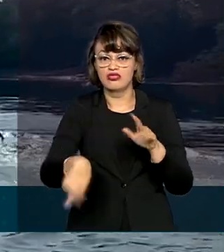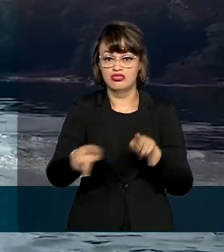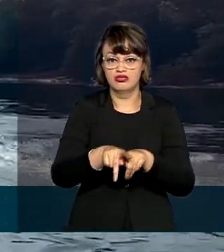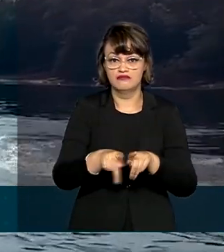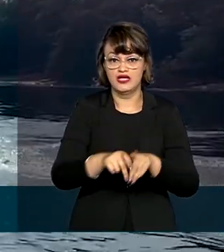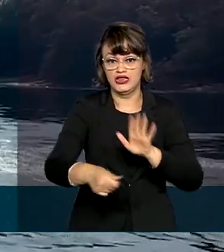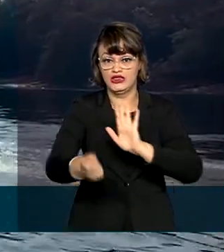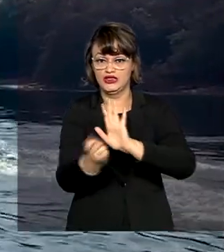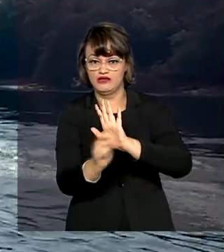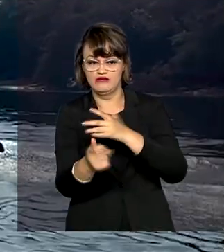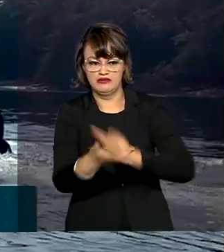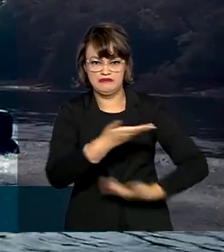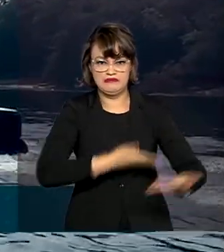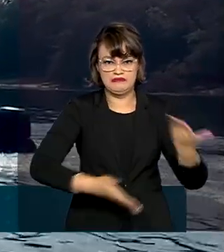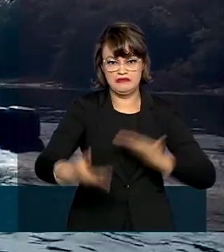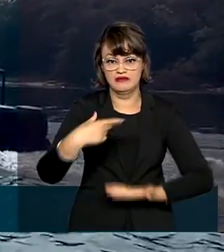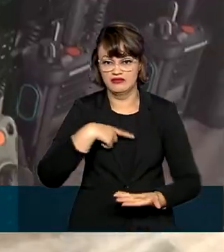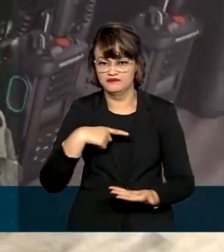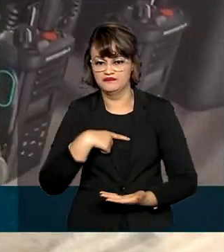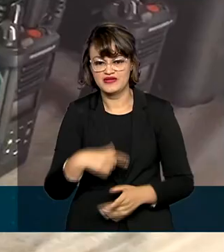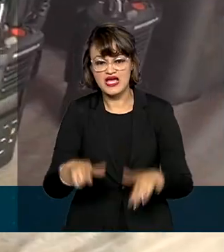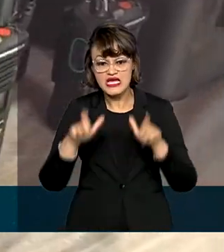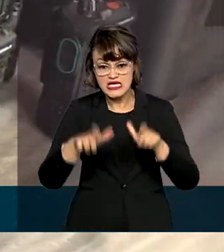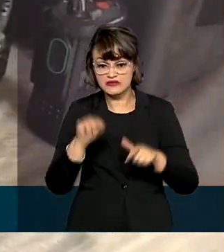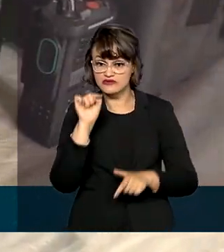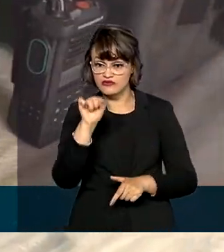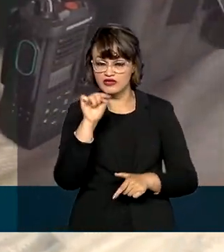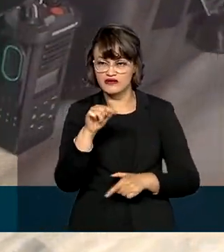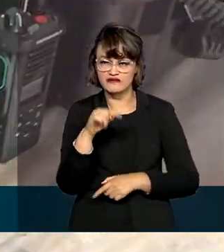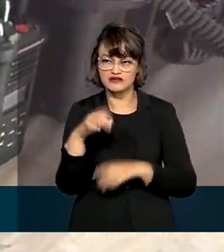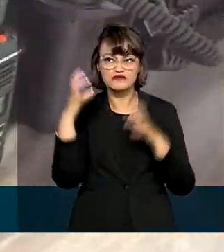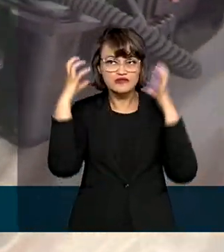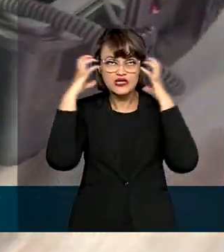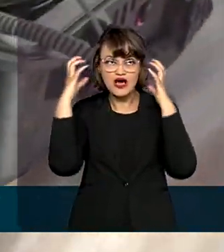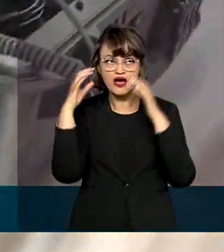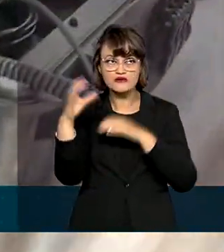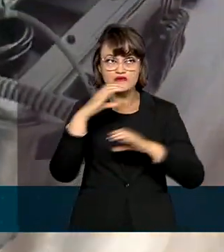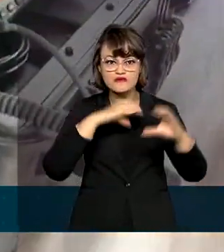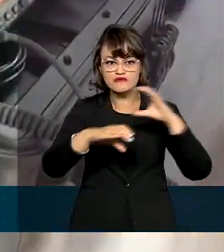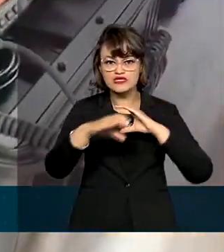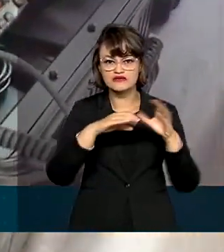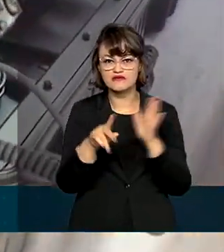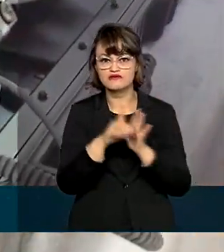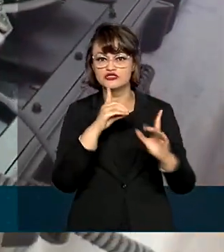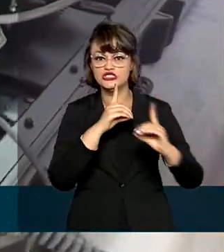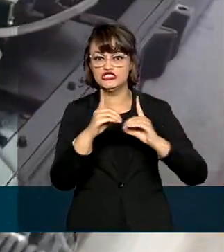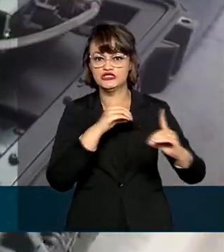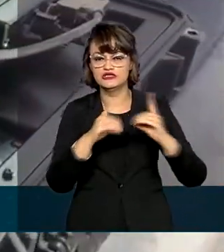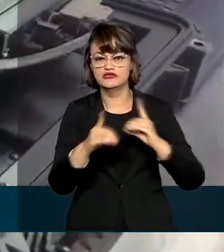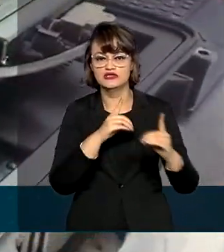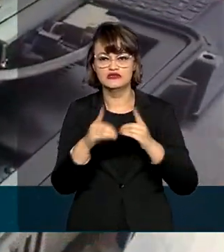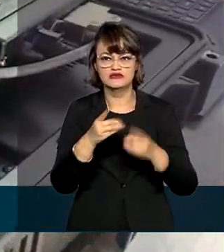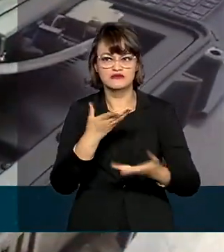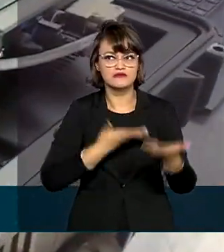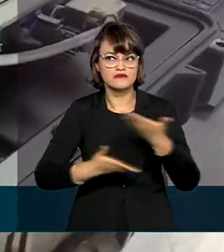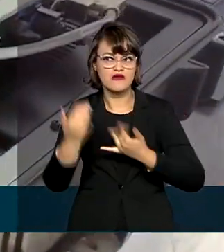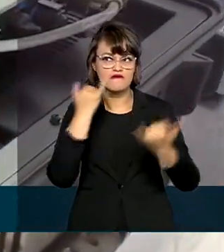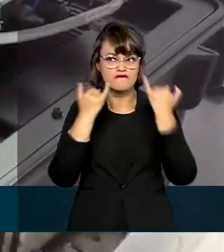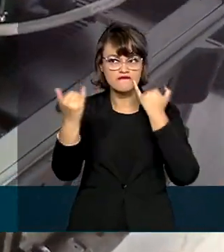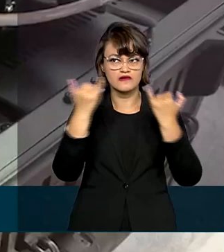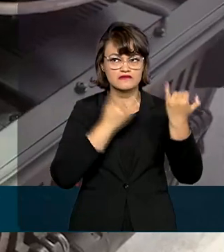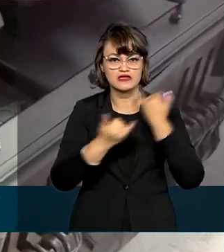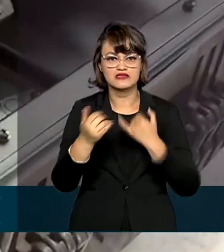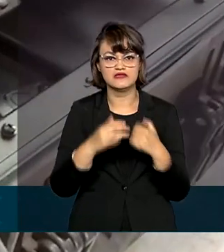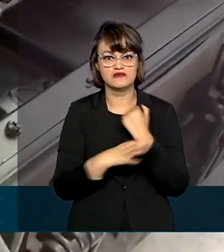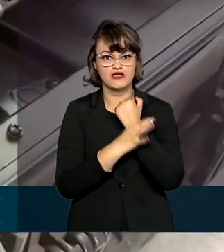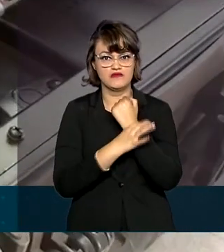tráfico de drogas. O local contará ainda com uma torre de radiocomunicação digital para ajudar no intercâmbio de informação de